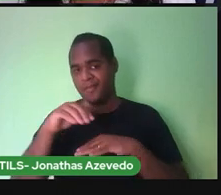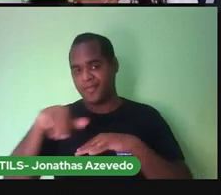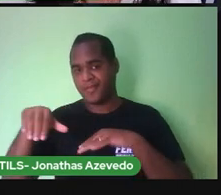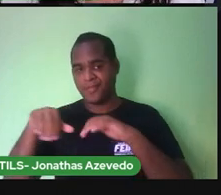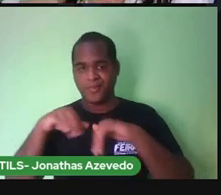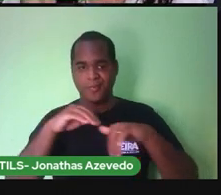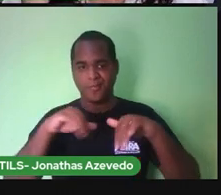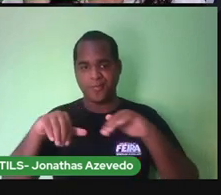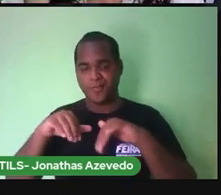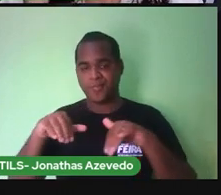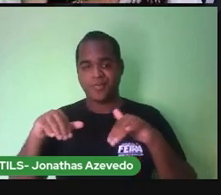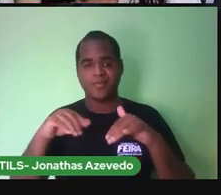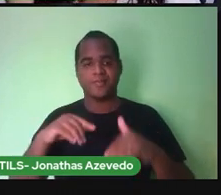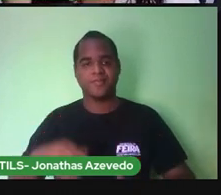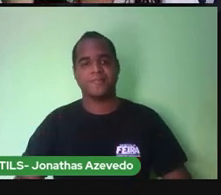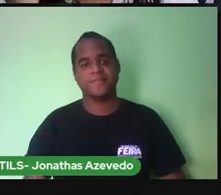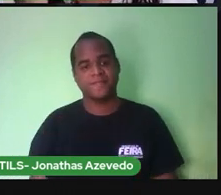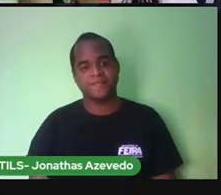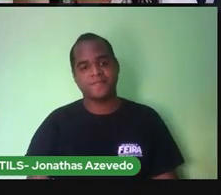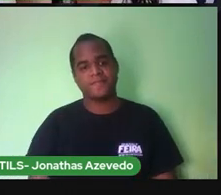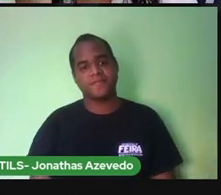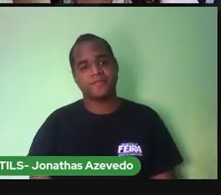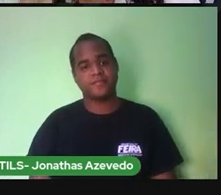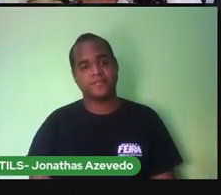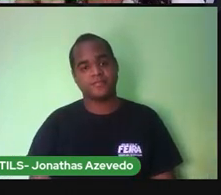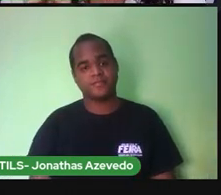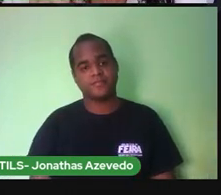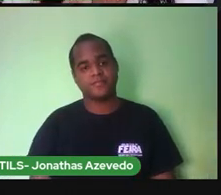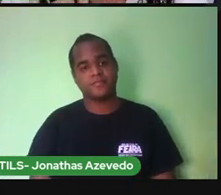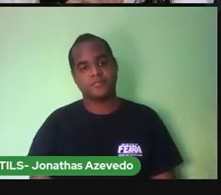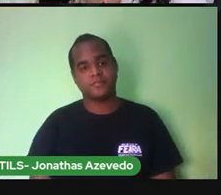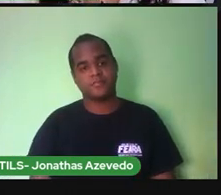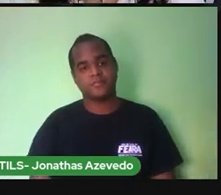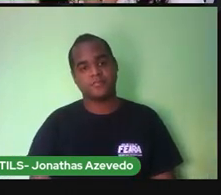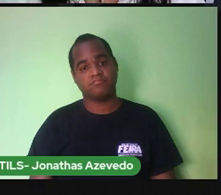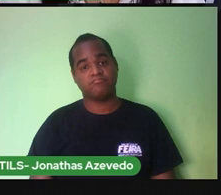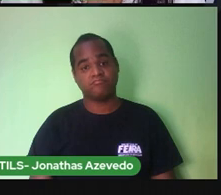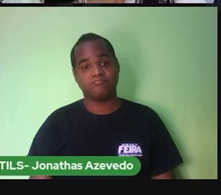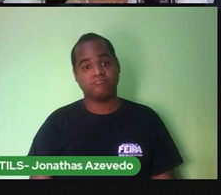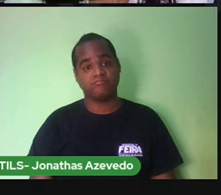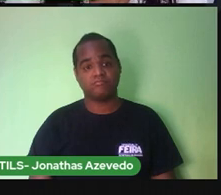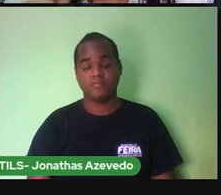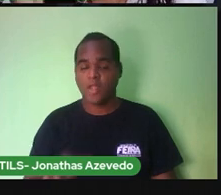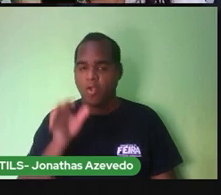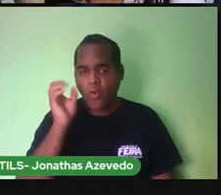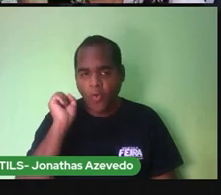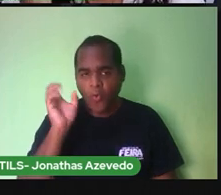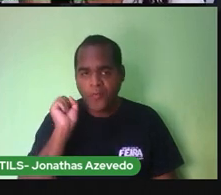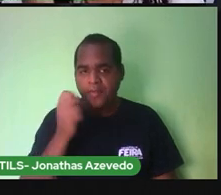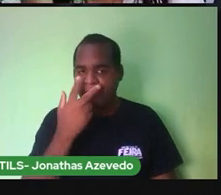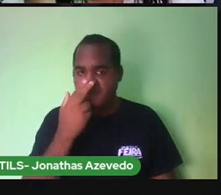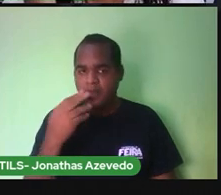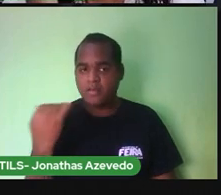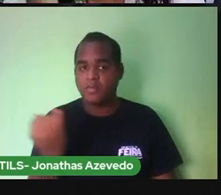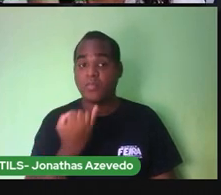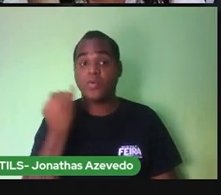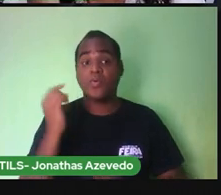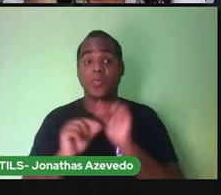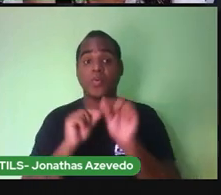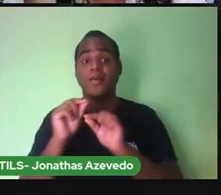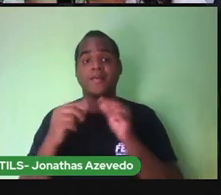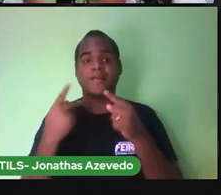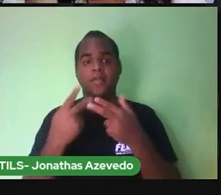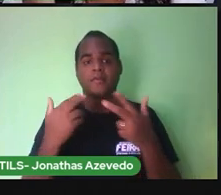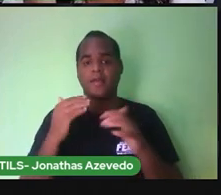escrito. Você utilizou o ouvir, porque é muito importante a gente desenvolver o ouvir.